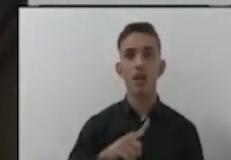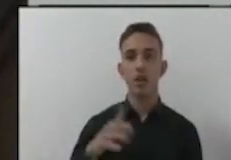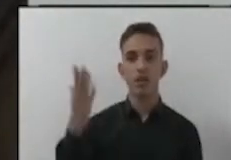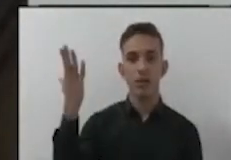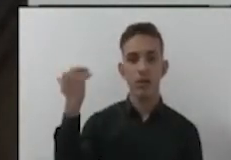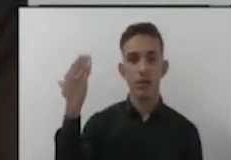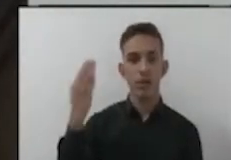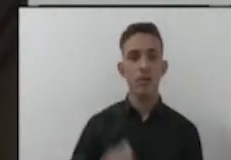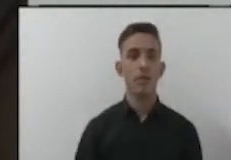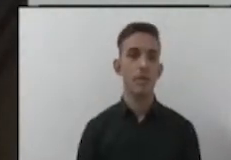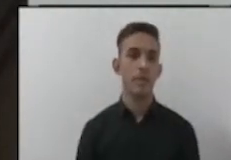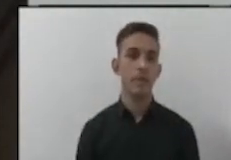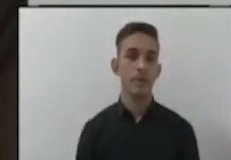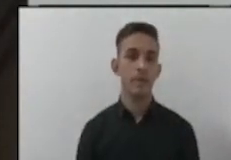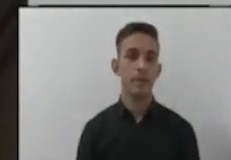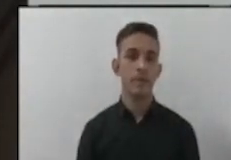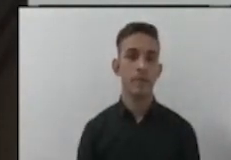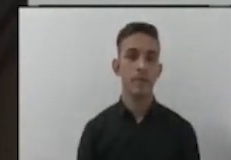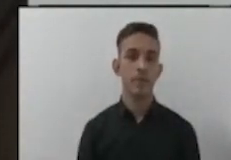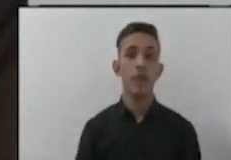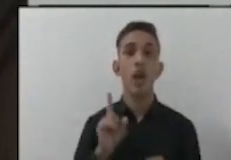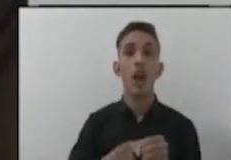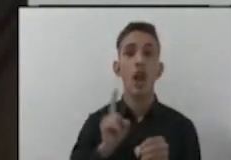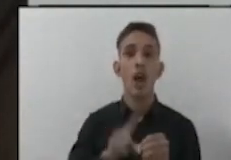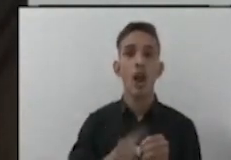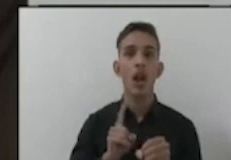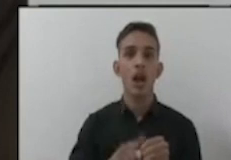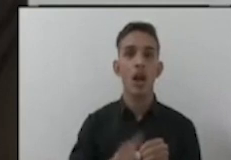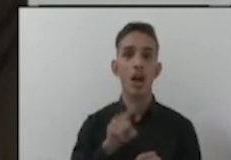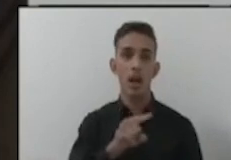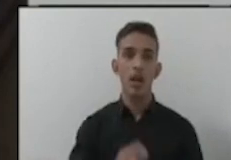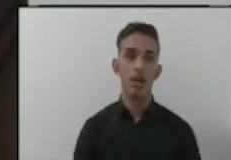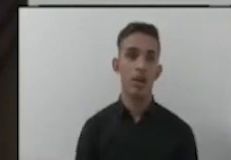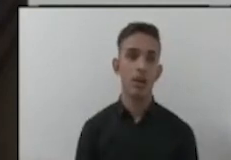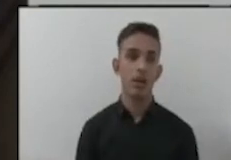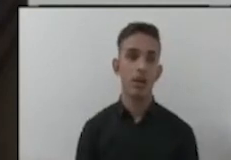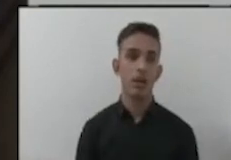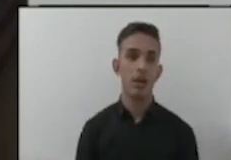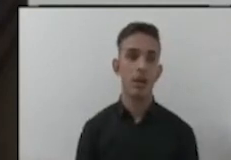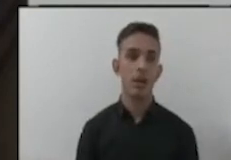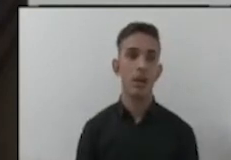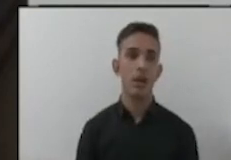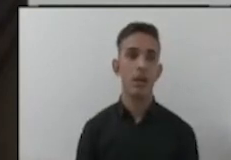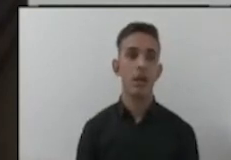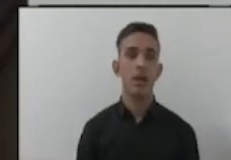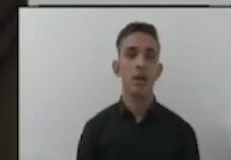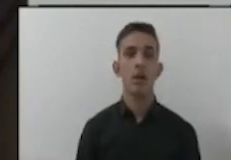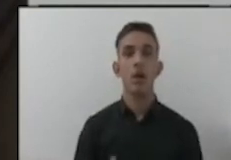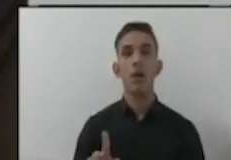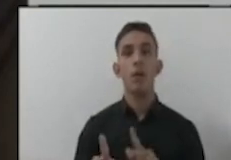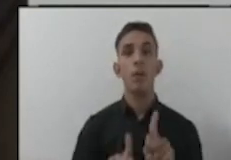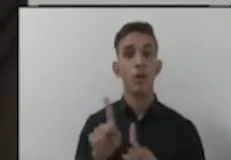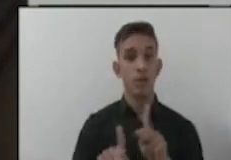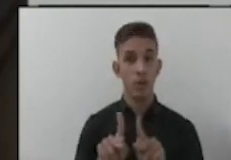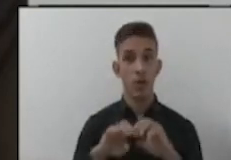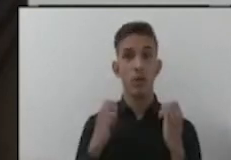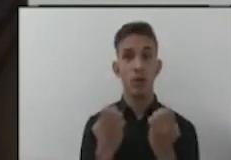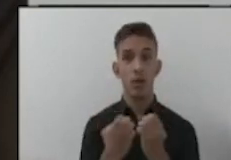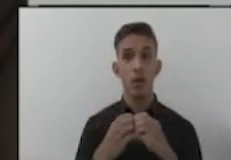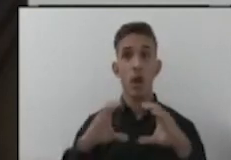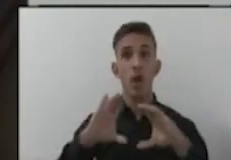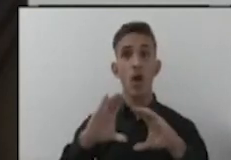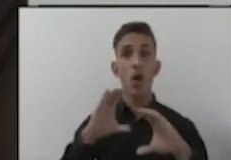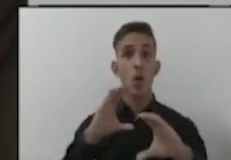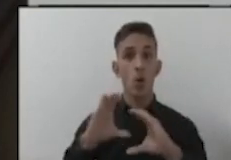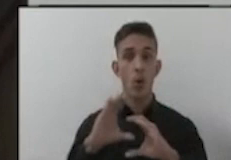ouvindo a vereadora batendo no microfone ali. Então, pessoal do som, no qual quero agradecer a toda a comunicação dessa